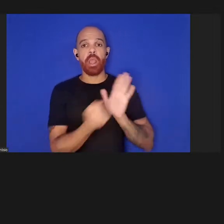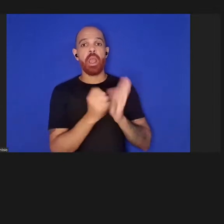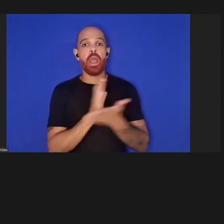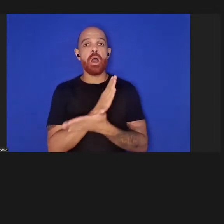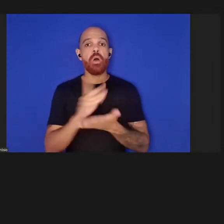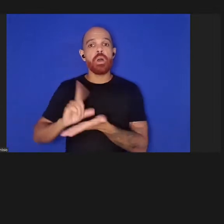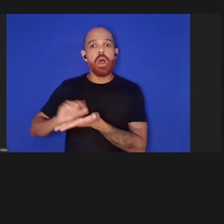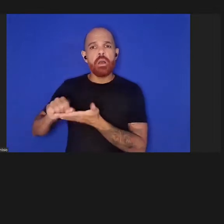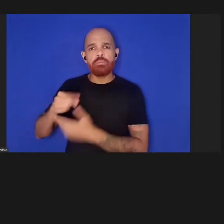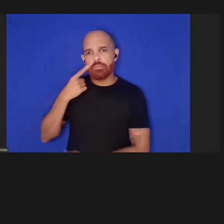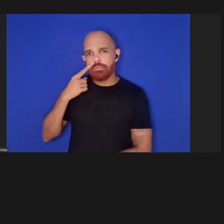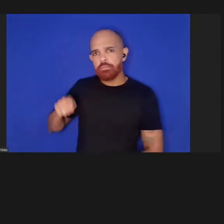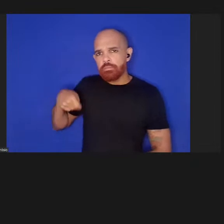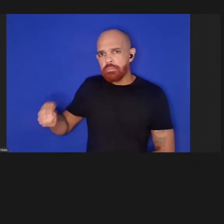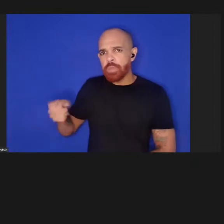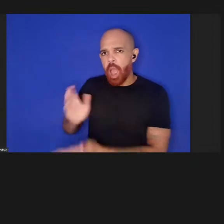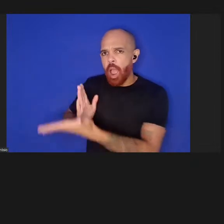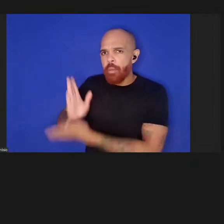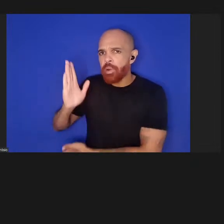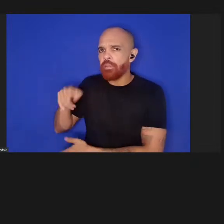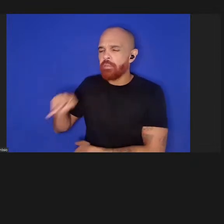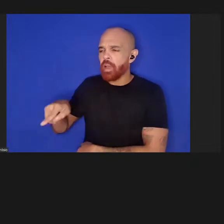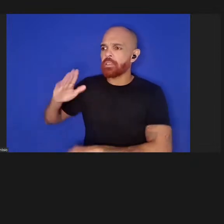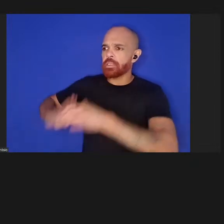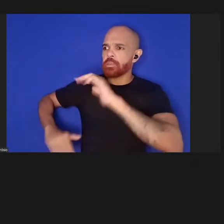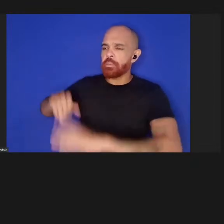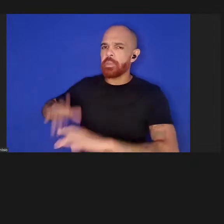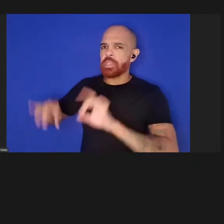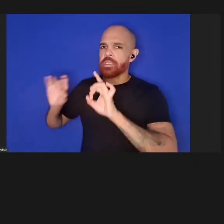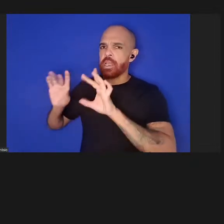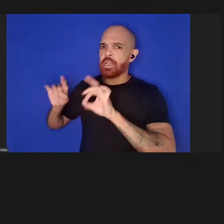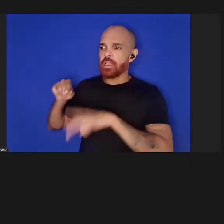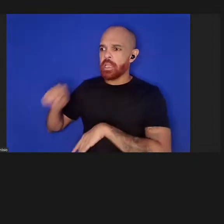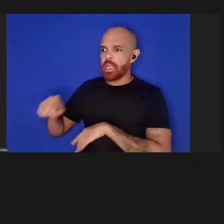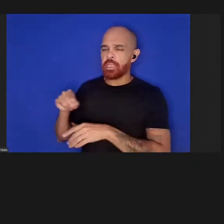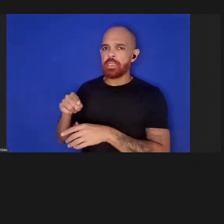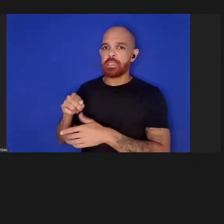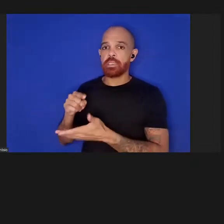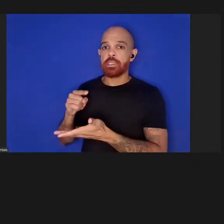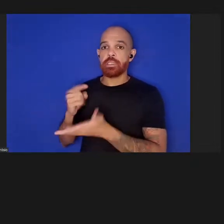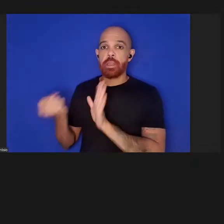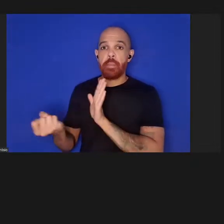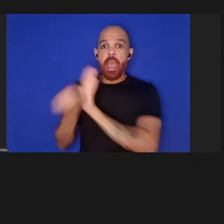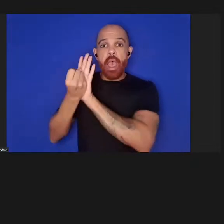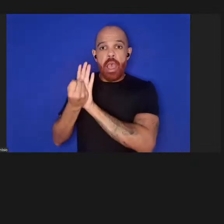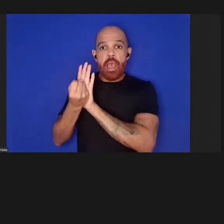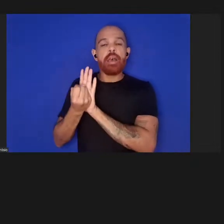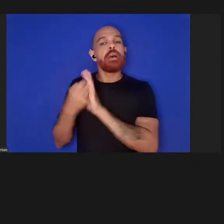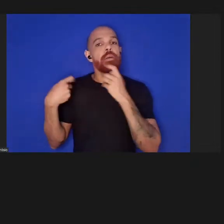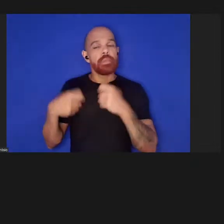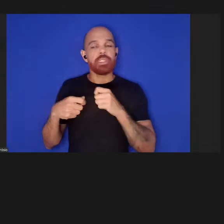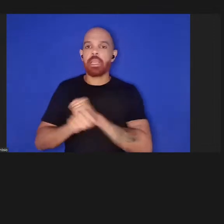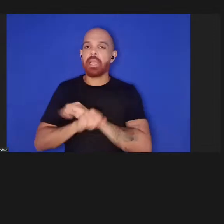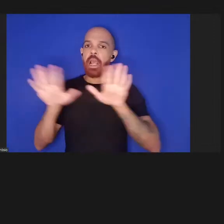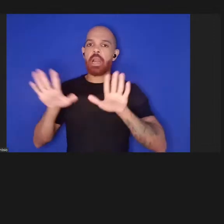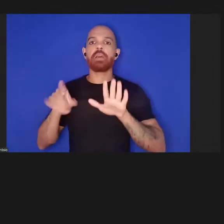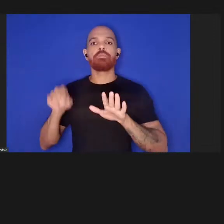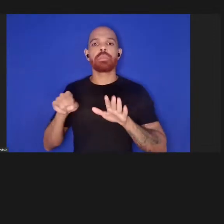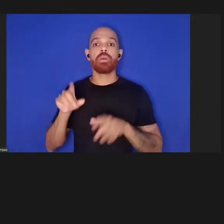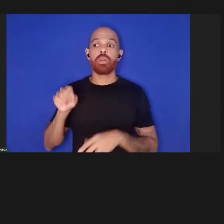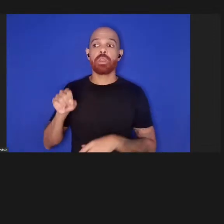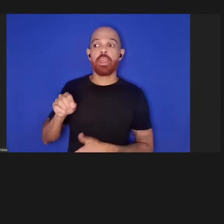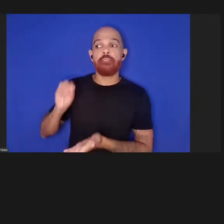forem considerados aprovados por especialistas até esse rótulo ser dado ele deve ser claramente identificado como ainda